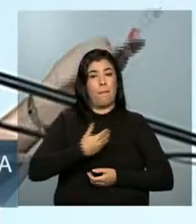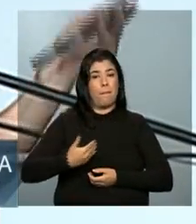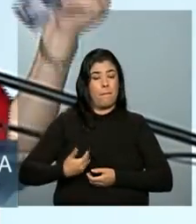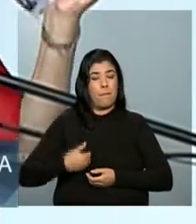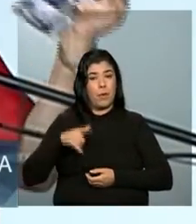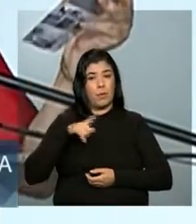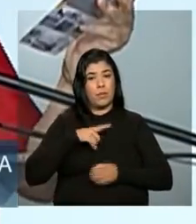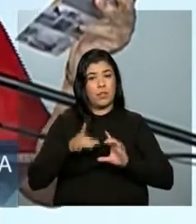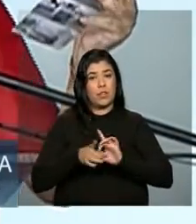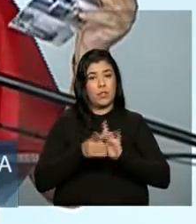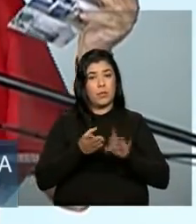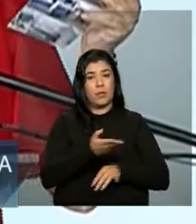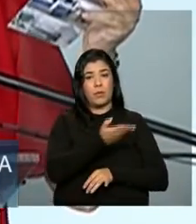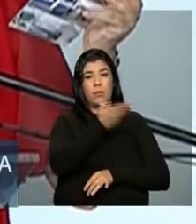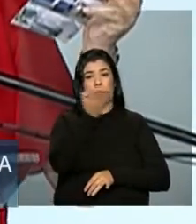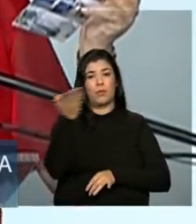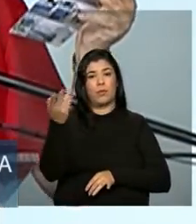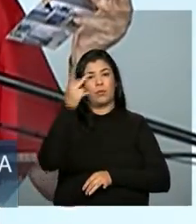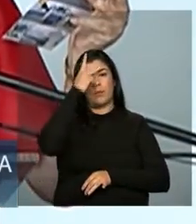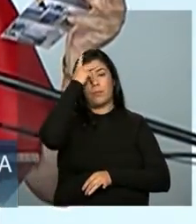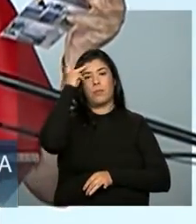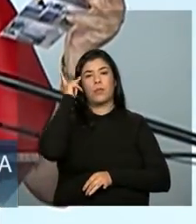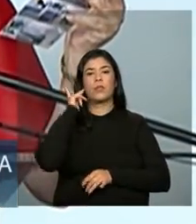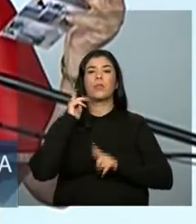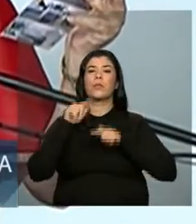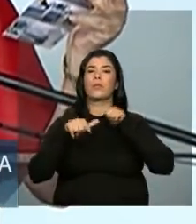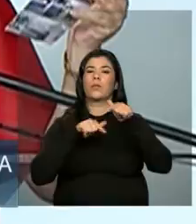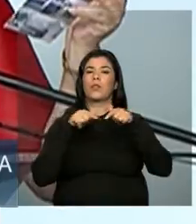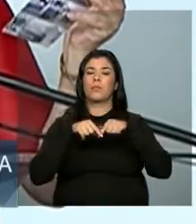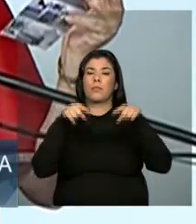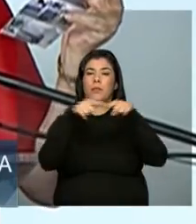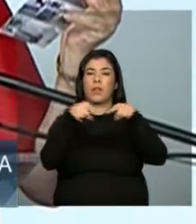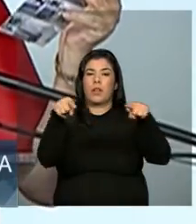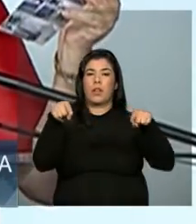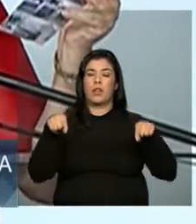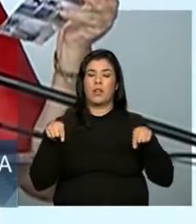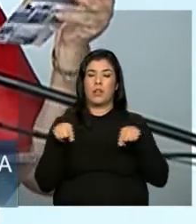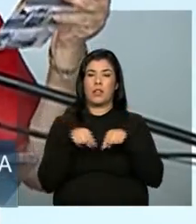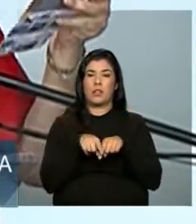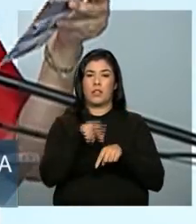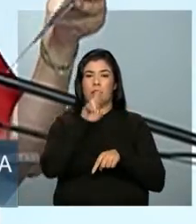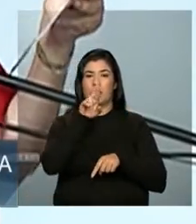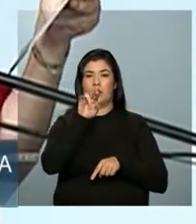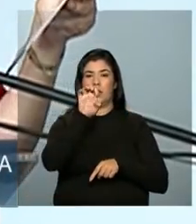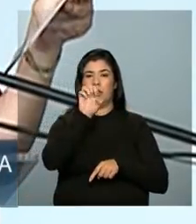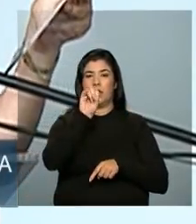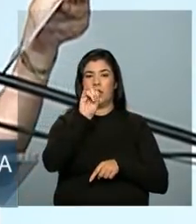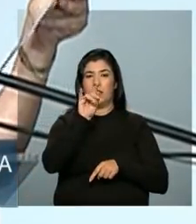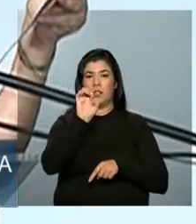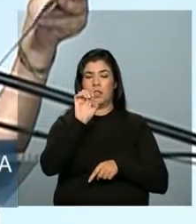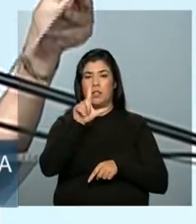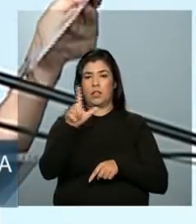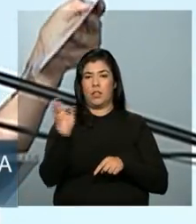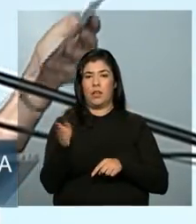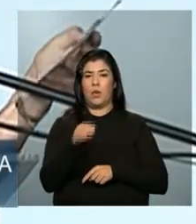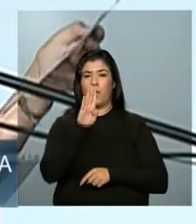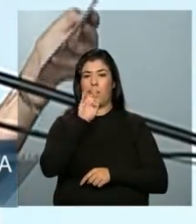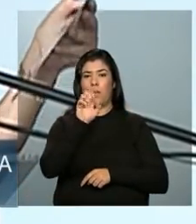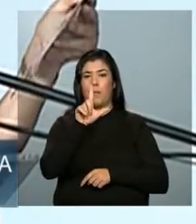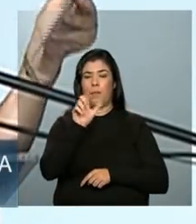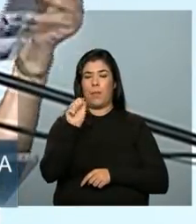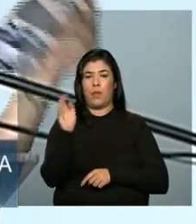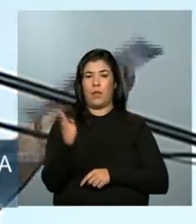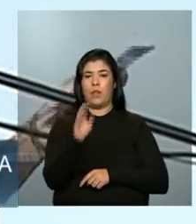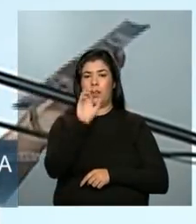do pessoal aqui do Residencial Bela Suíça 1 e 2. Primeiro,